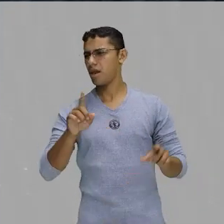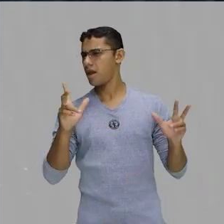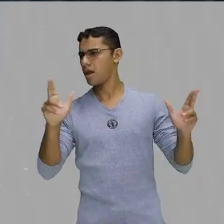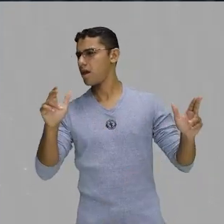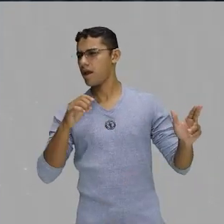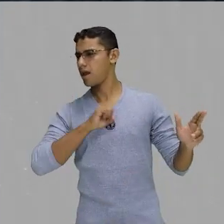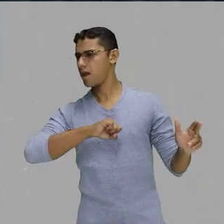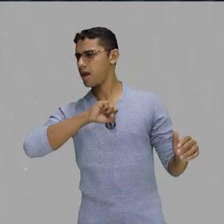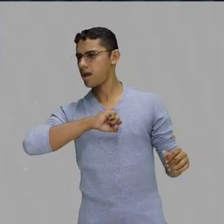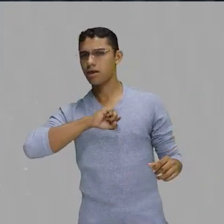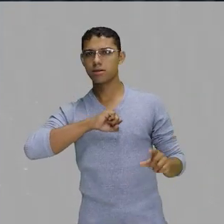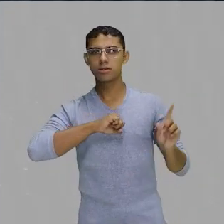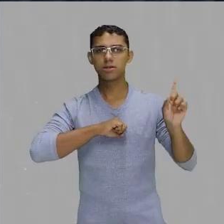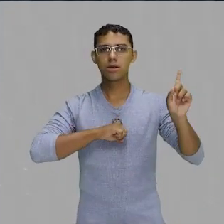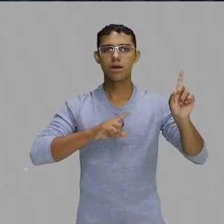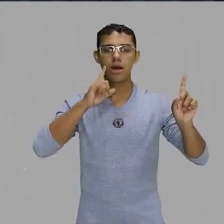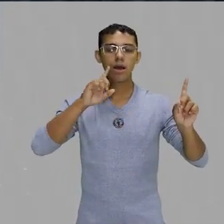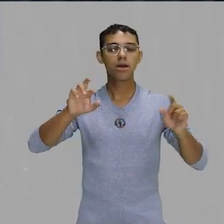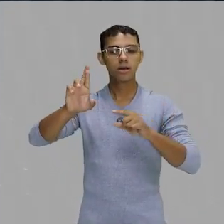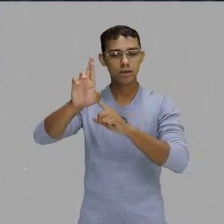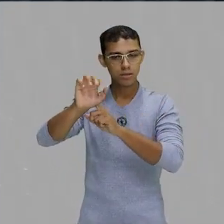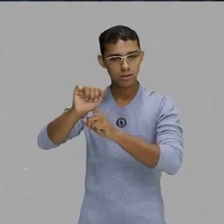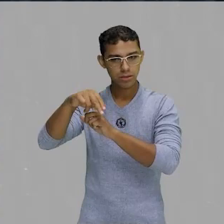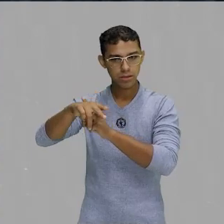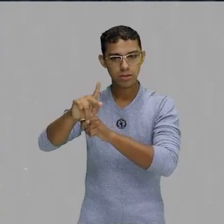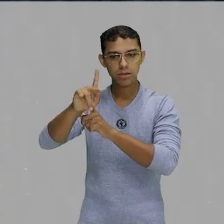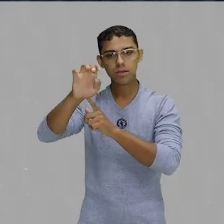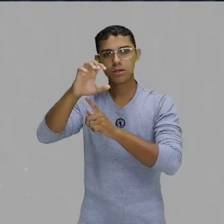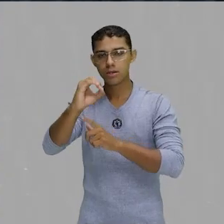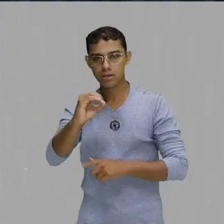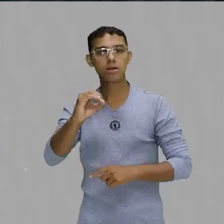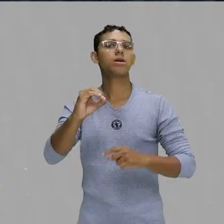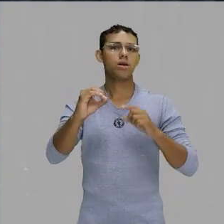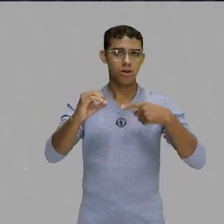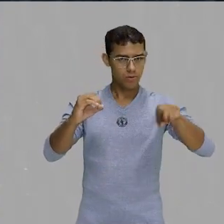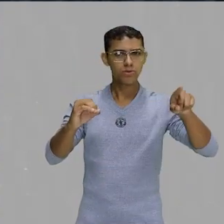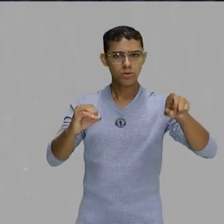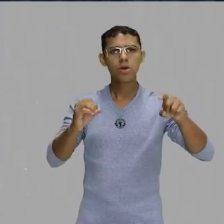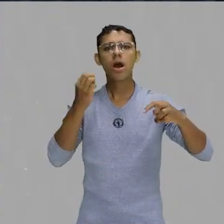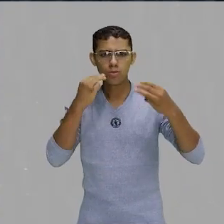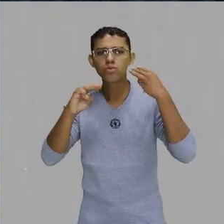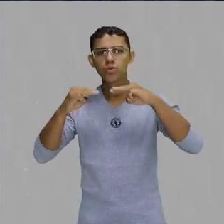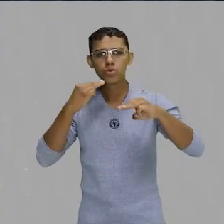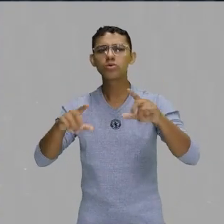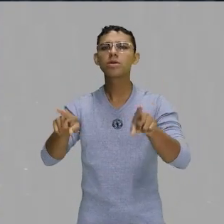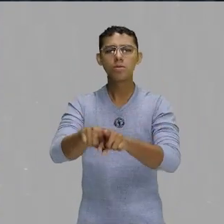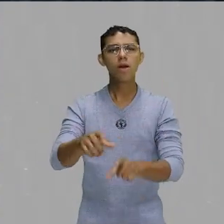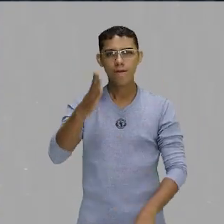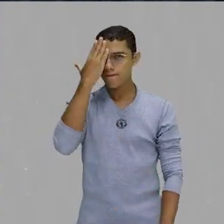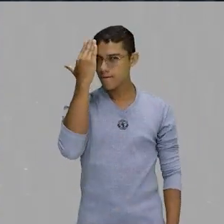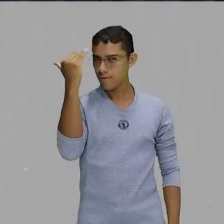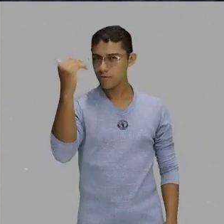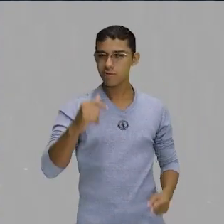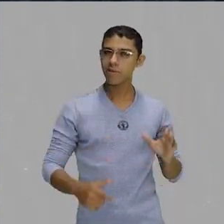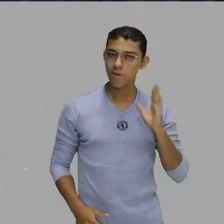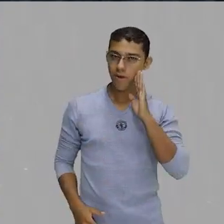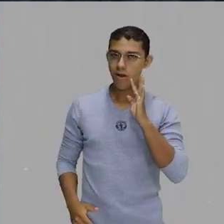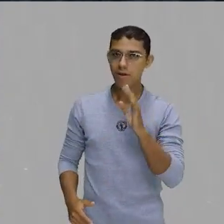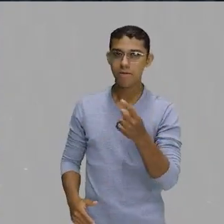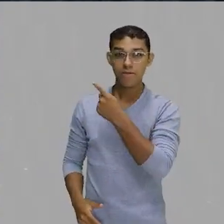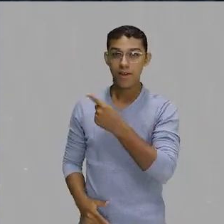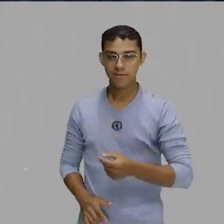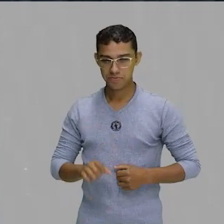Não é não. O reggaeton é muito dançante. E vocês sabiam que vocês estão dançando muito uma música de reggaeton muito famosa? Vamos lá.